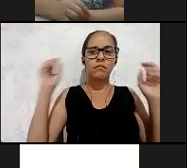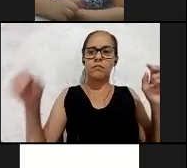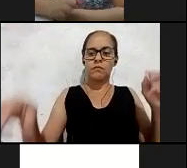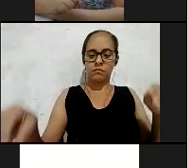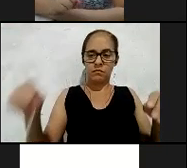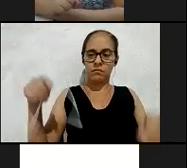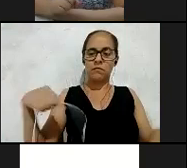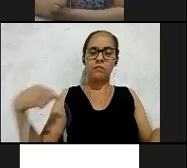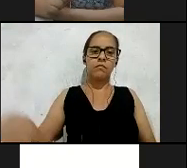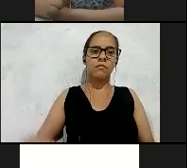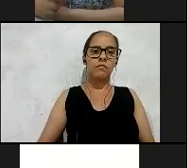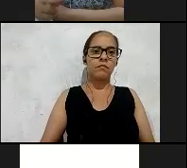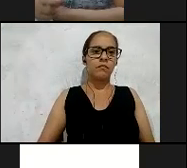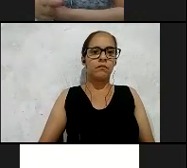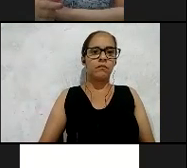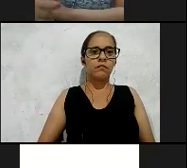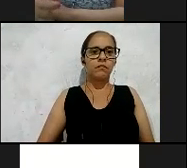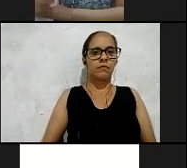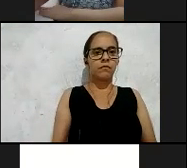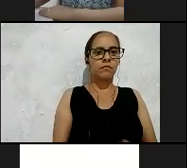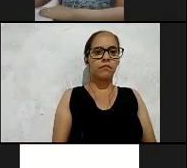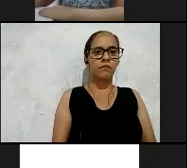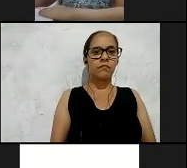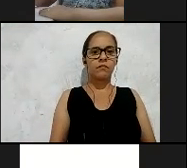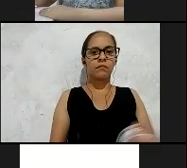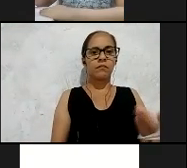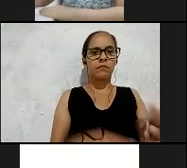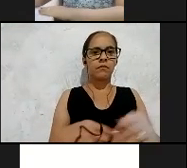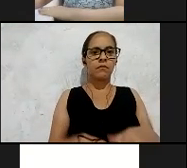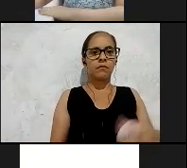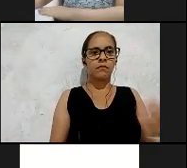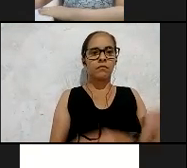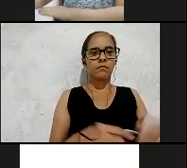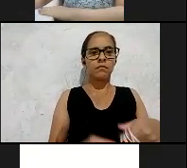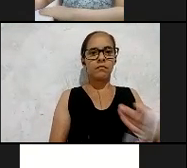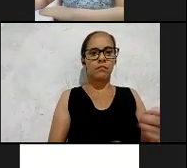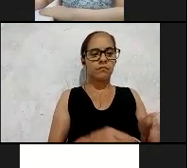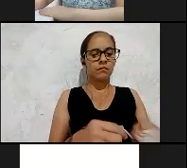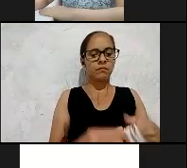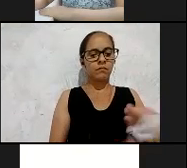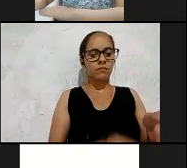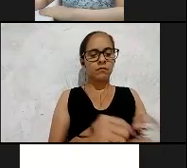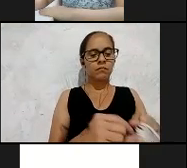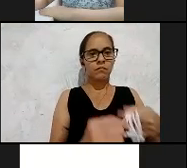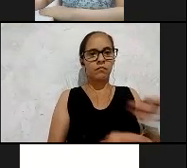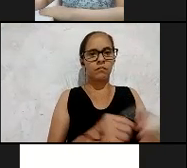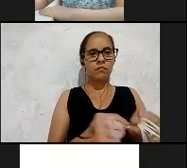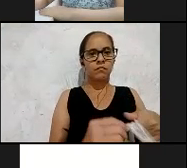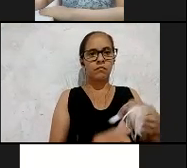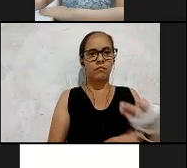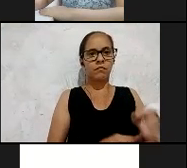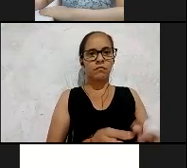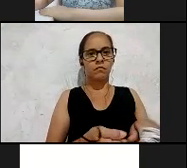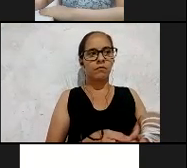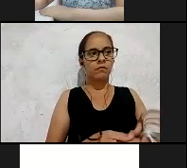uma família tinha apenas um celular e que, hoje, as mães